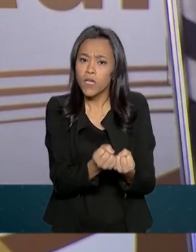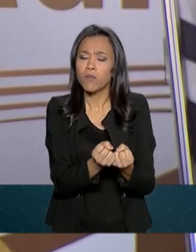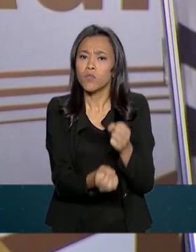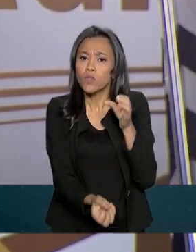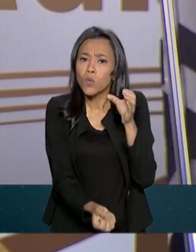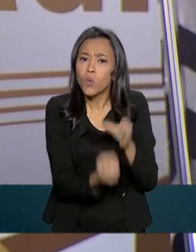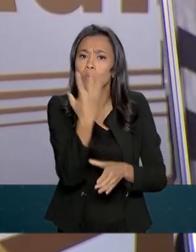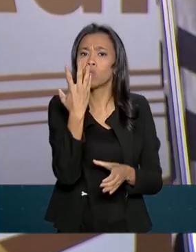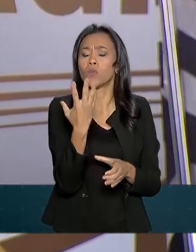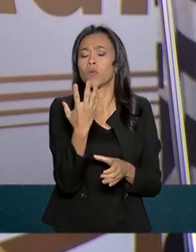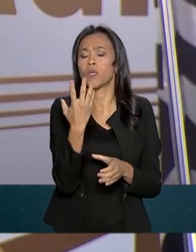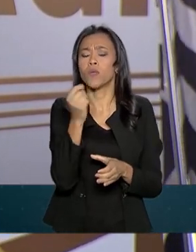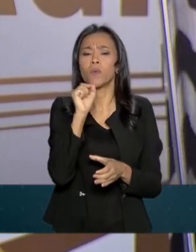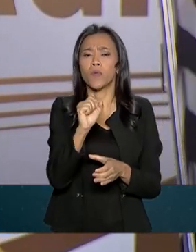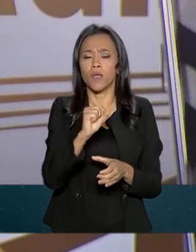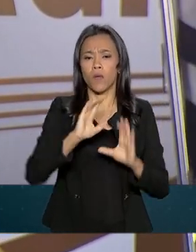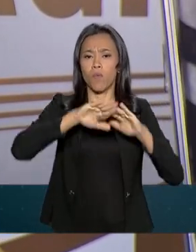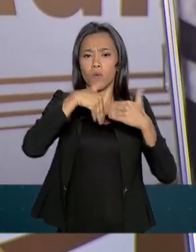militar do Brasil. Brasil.